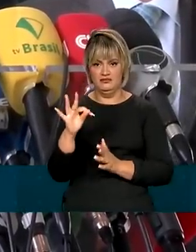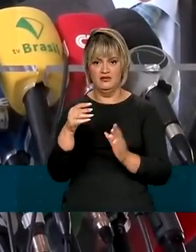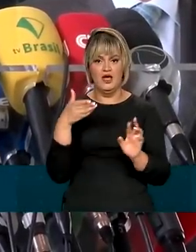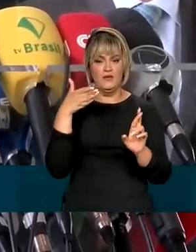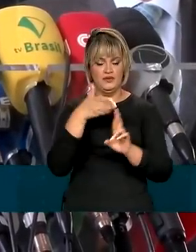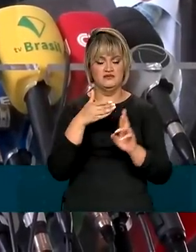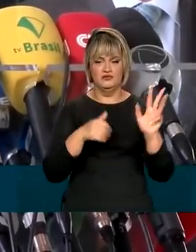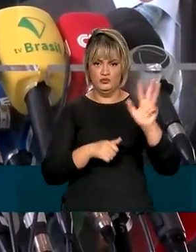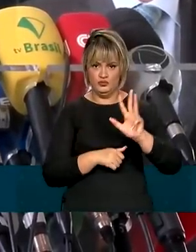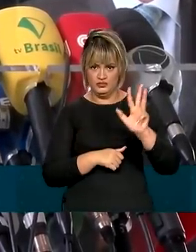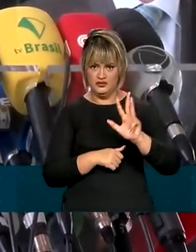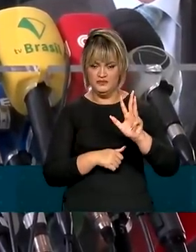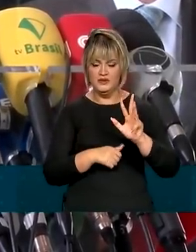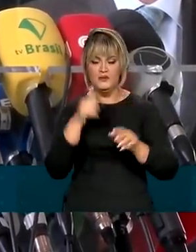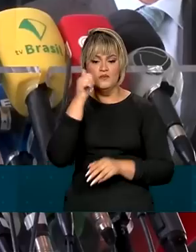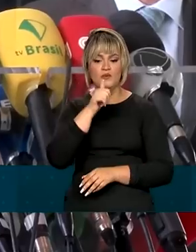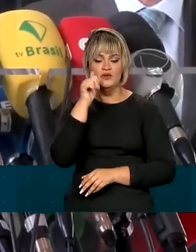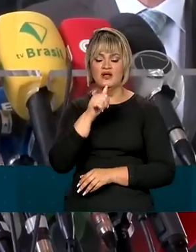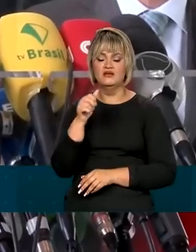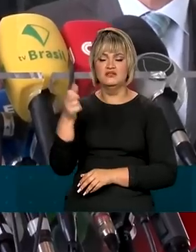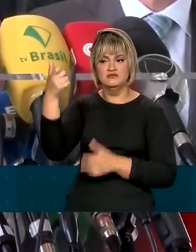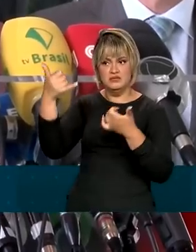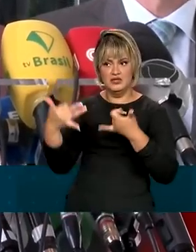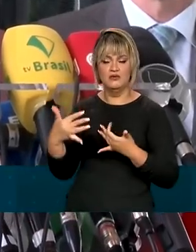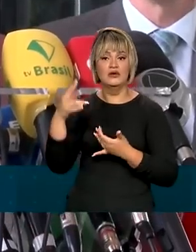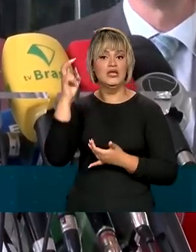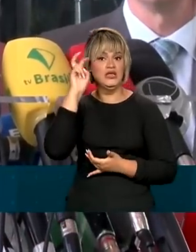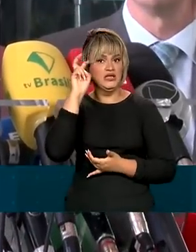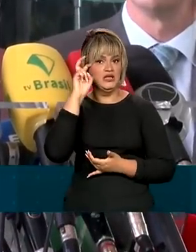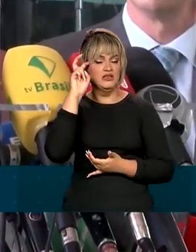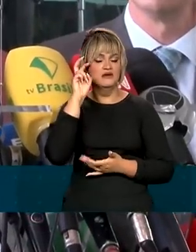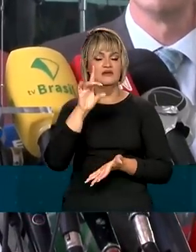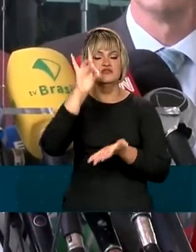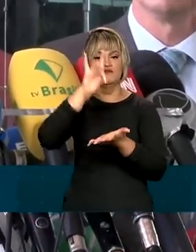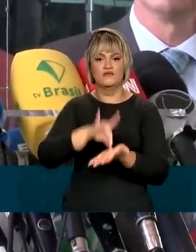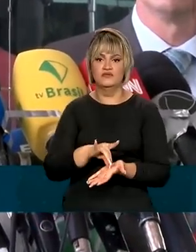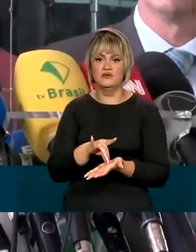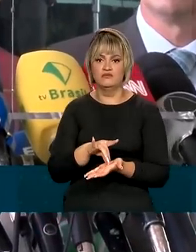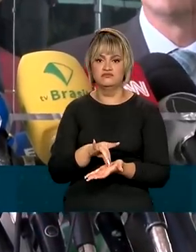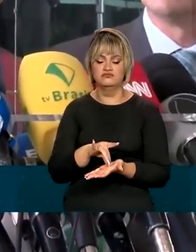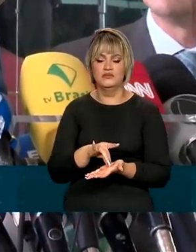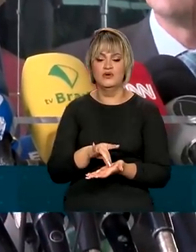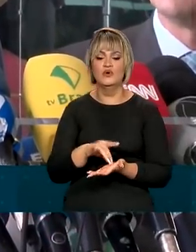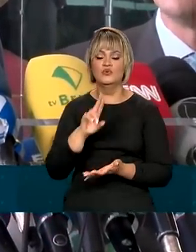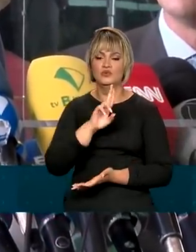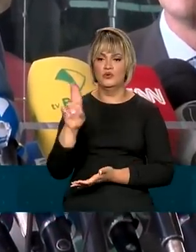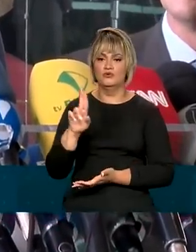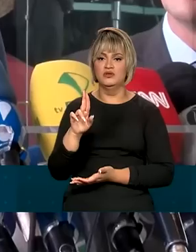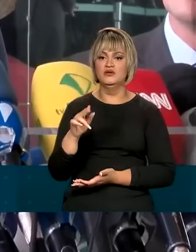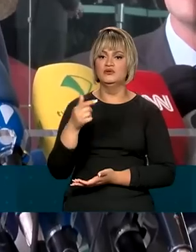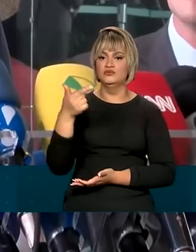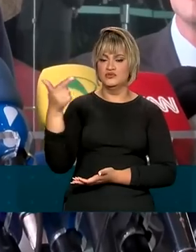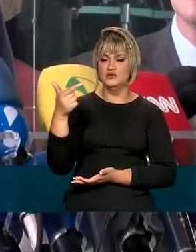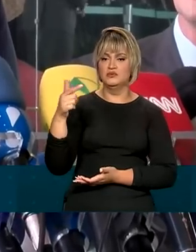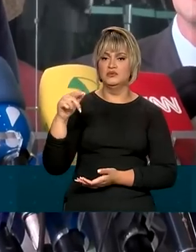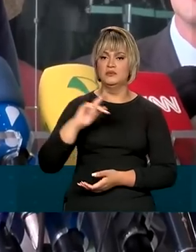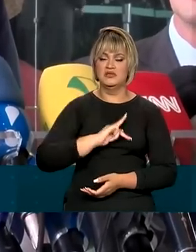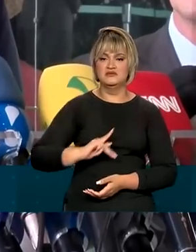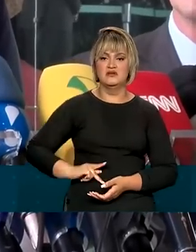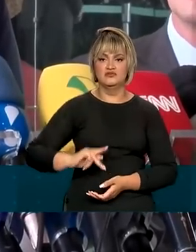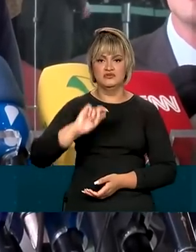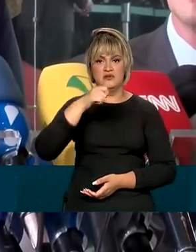disse que na quinta-feira será formalizado o nome do vice-presidente Geraldo Alckmin.